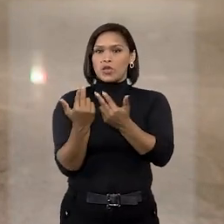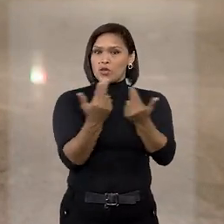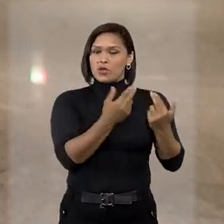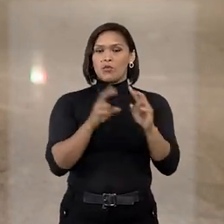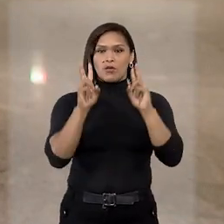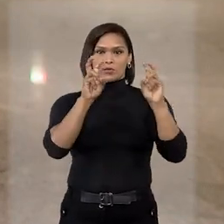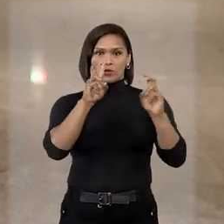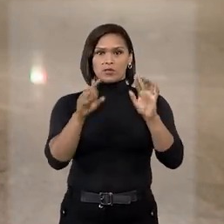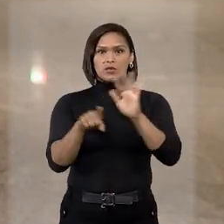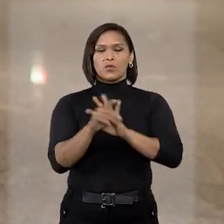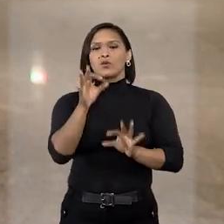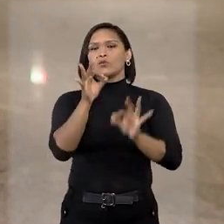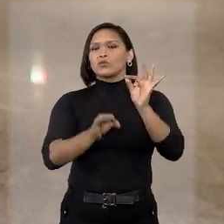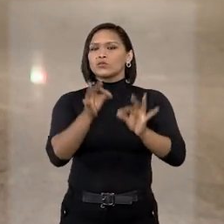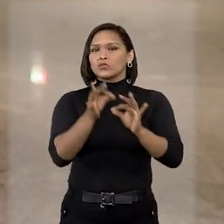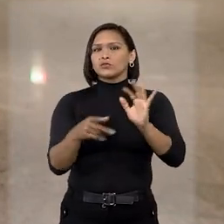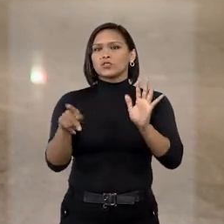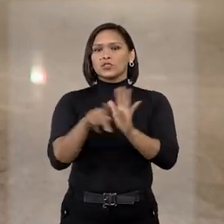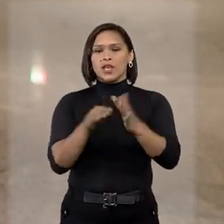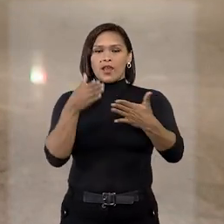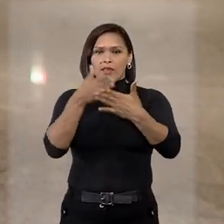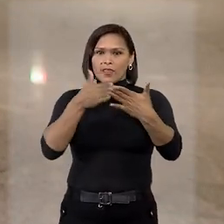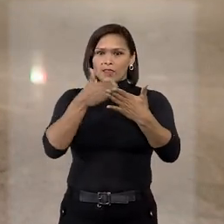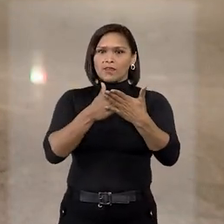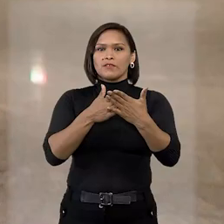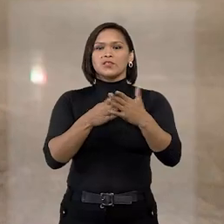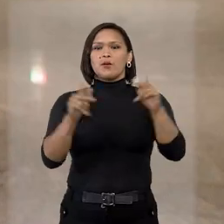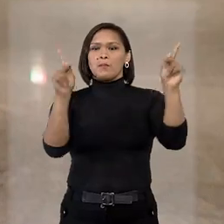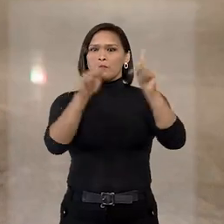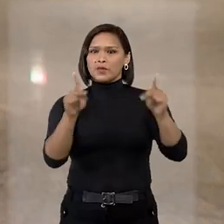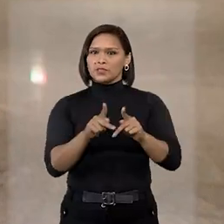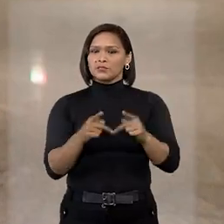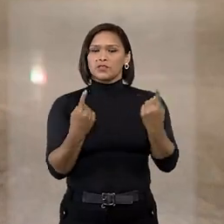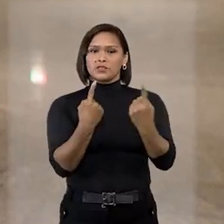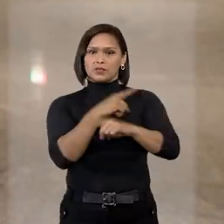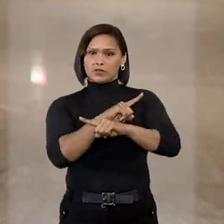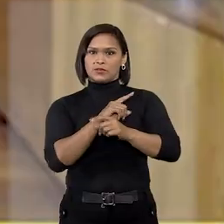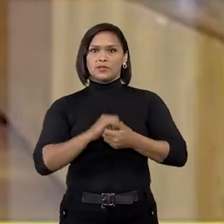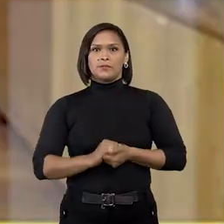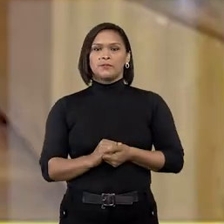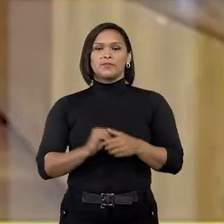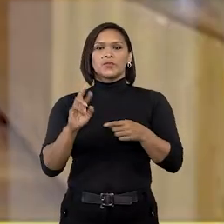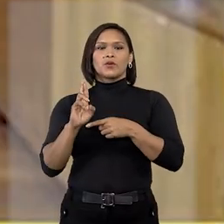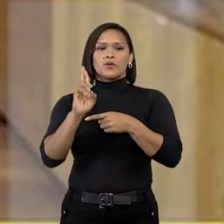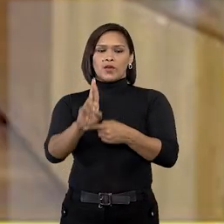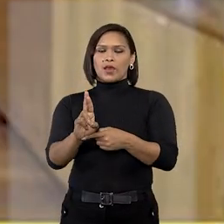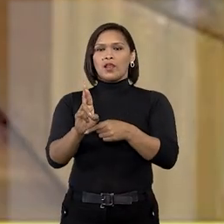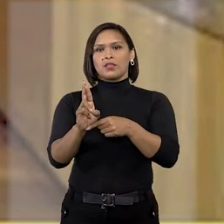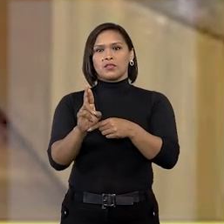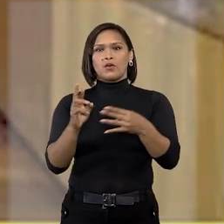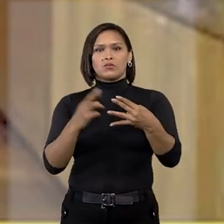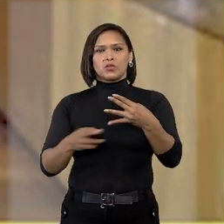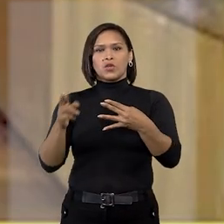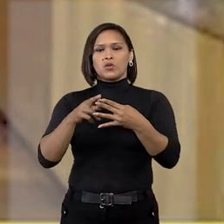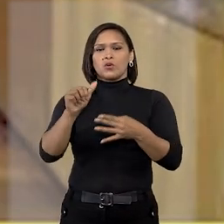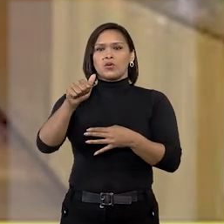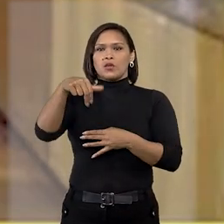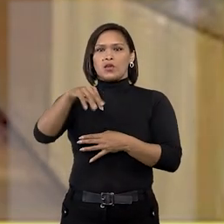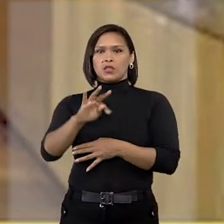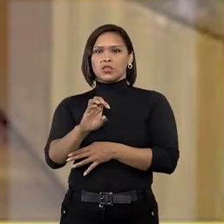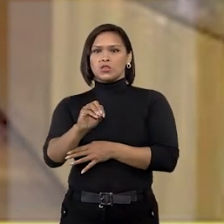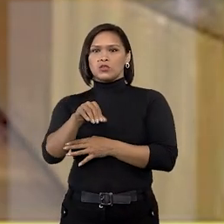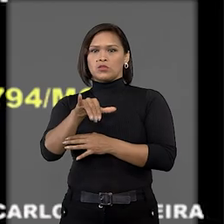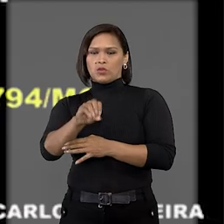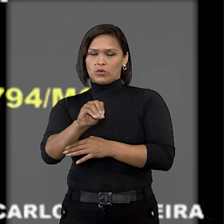mesmo tema, o que justificaria a intervenção para pacificar a controvérsia. O relator do recurso, o ministro Antônio